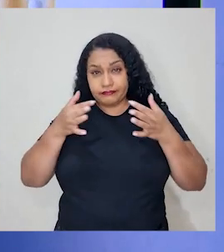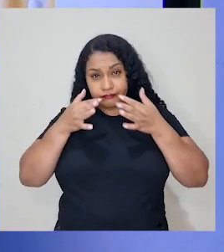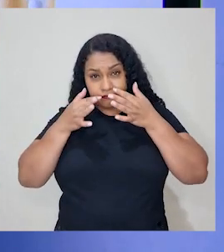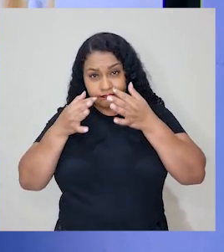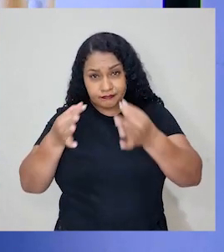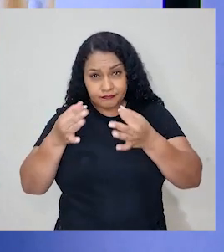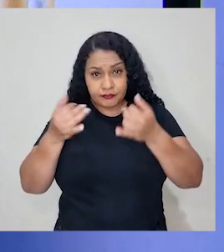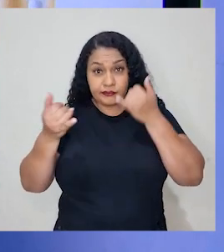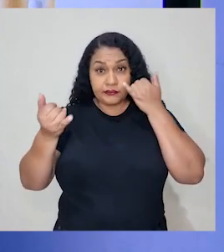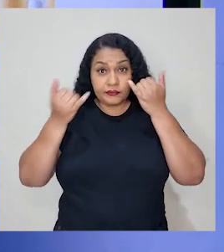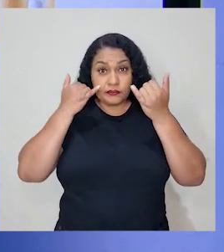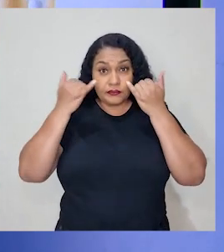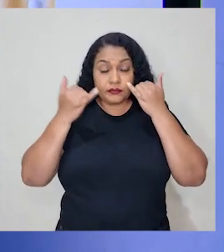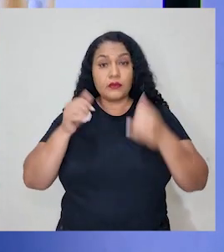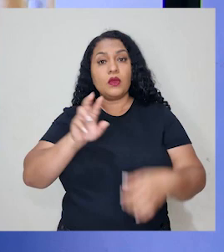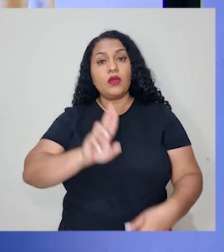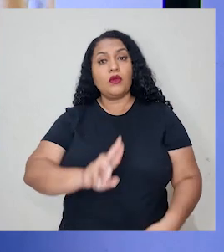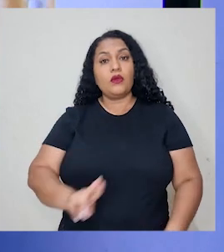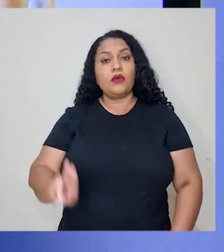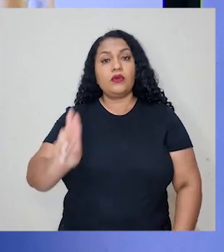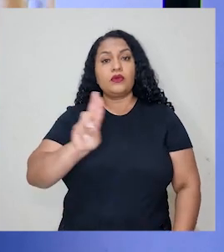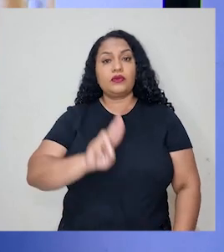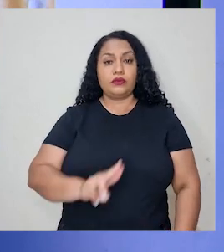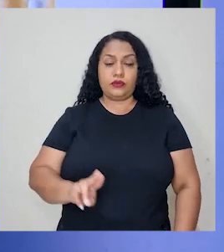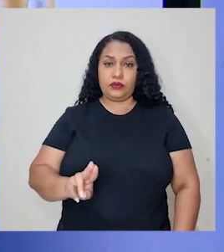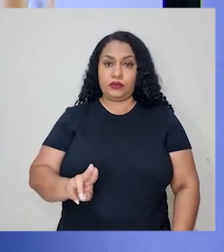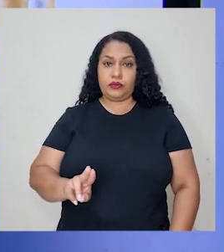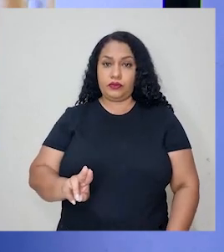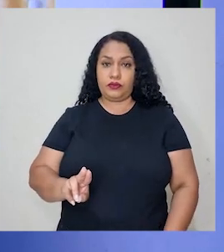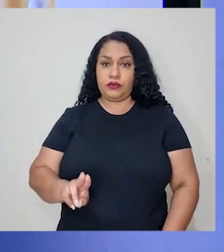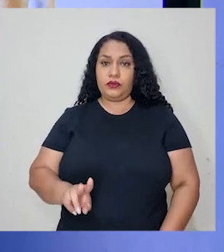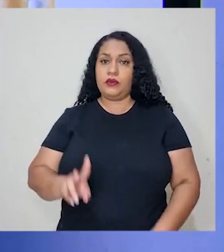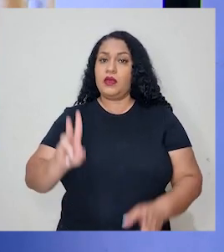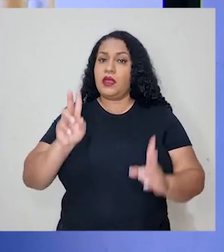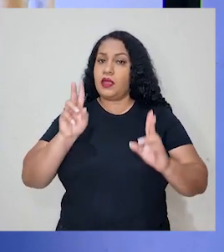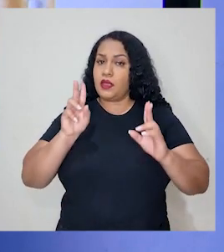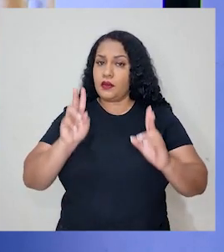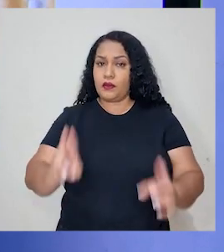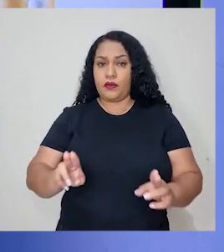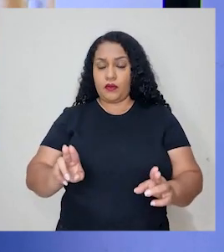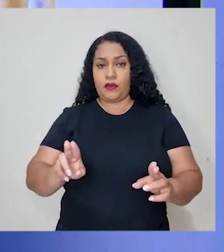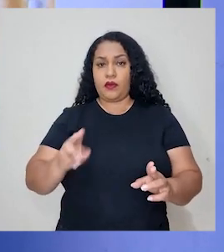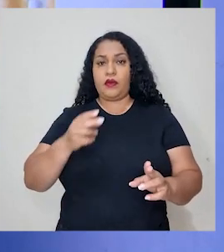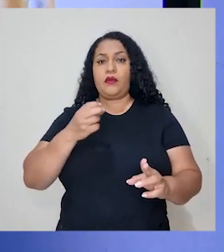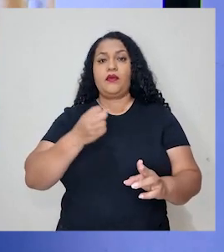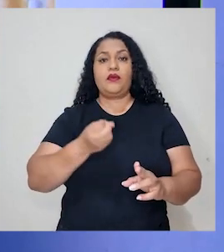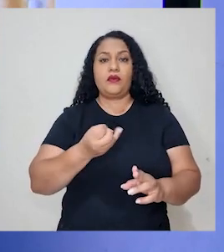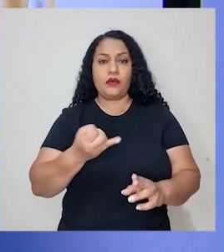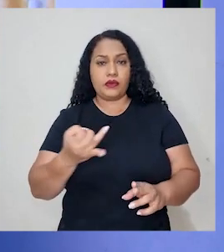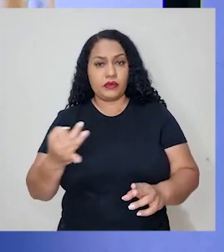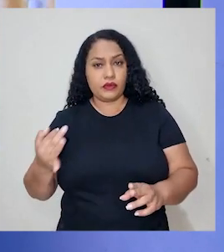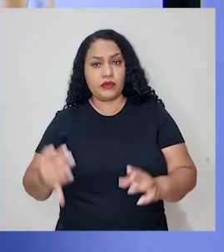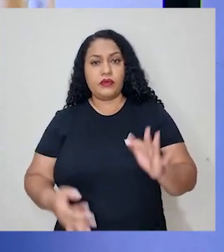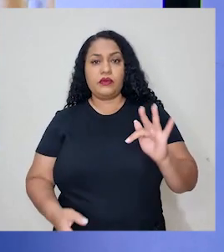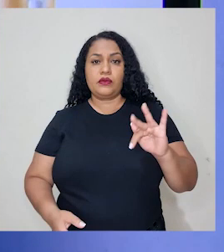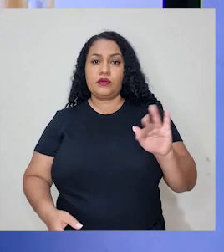aqui, utilizando a mesma quantidade de fio.